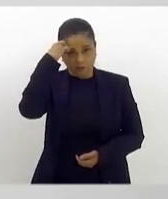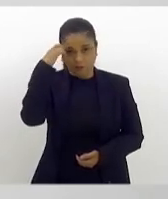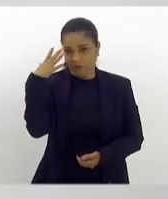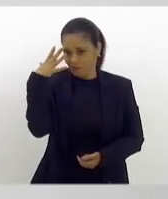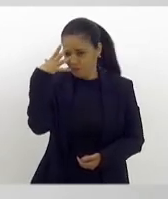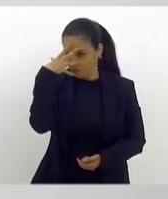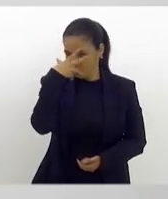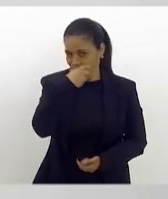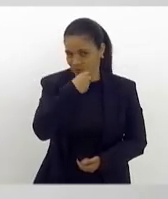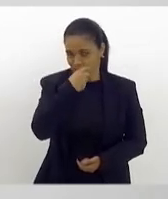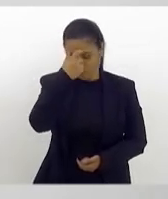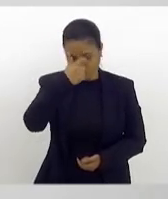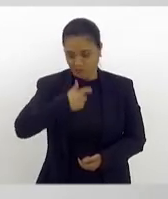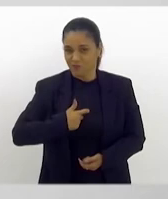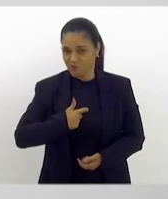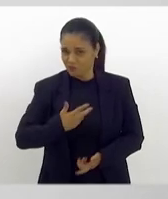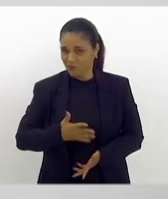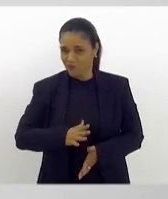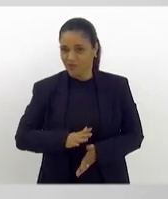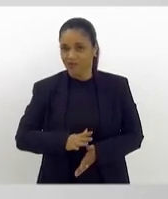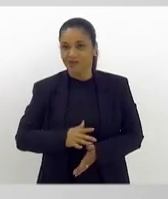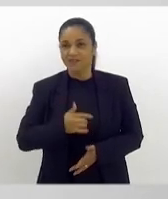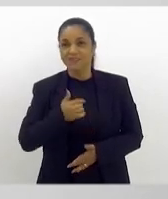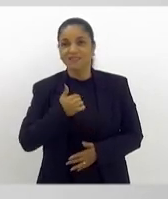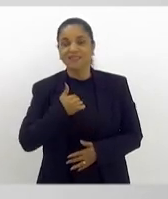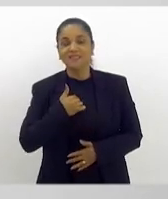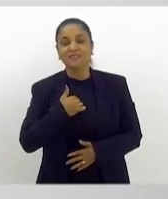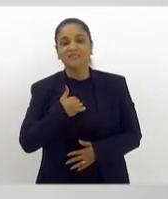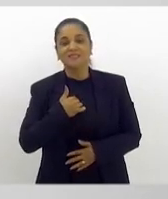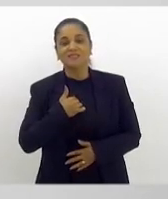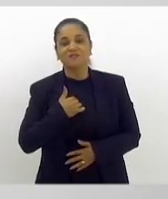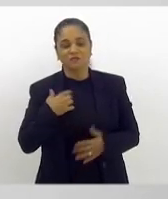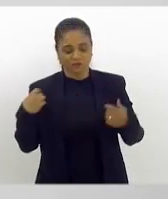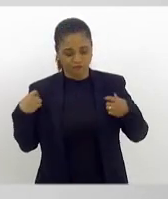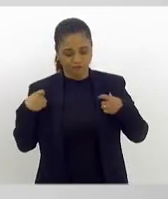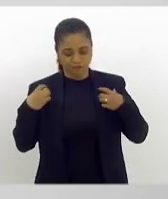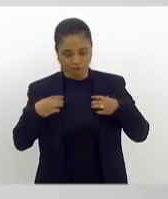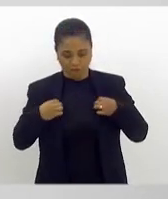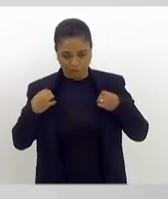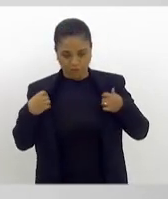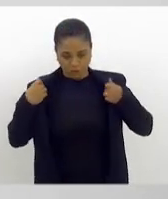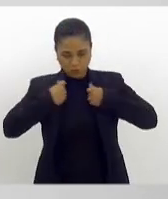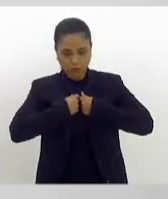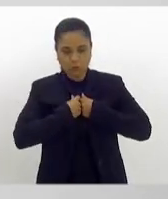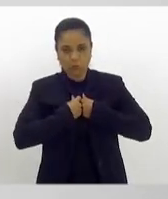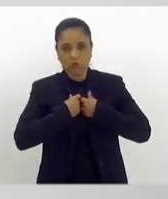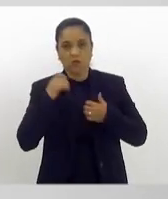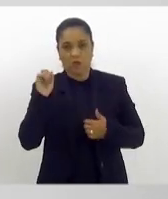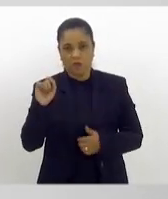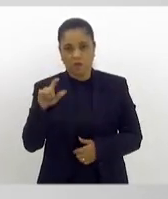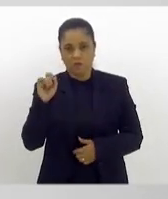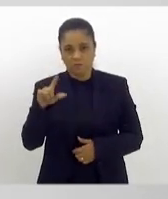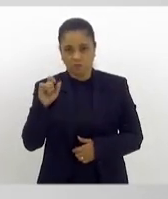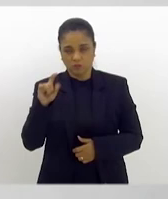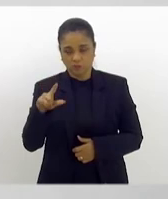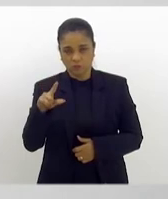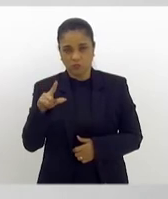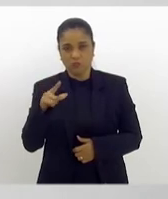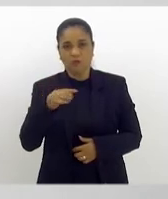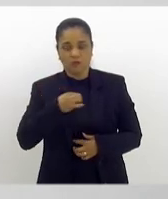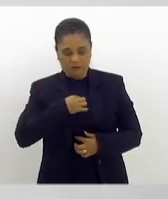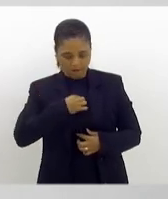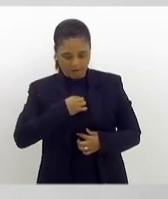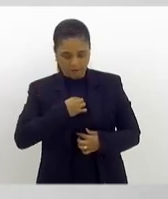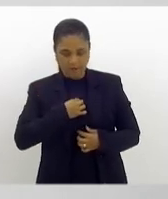Por favor. E estou vestindo um terno azul, uma camisa azul,